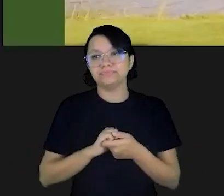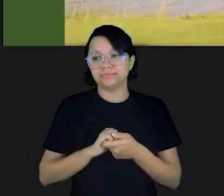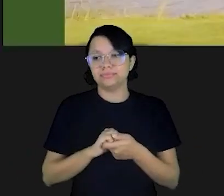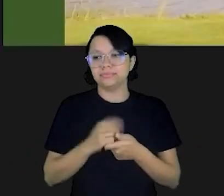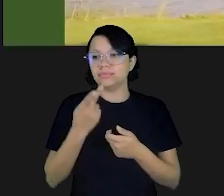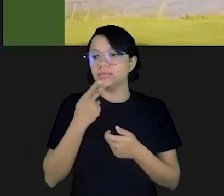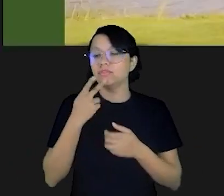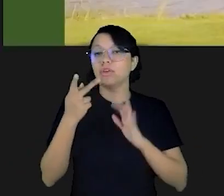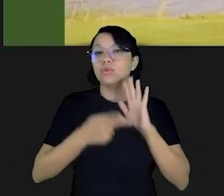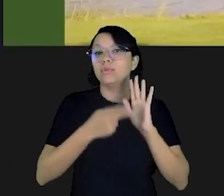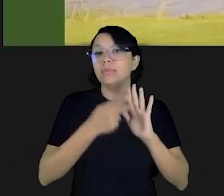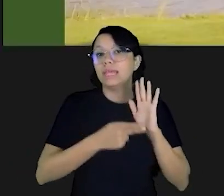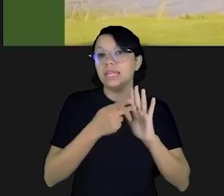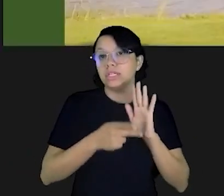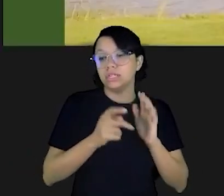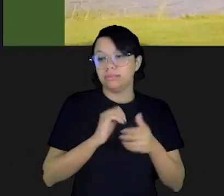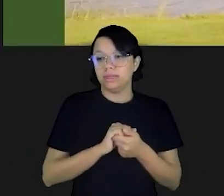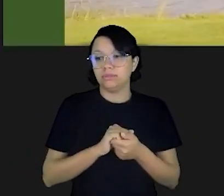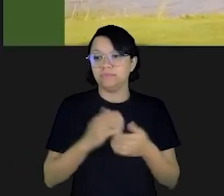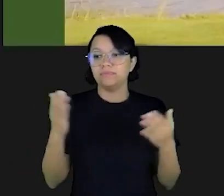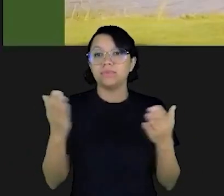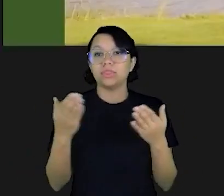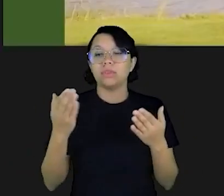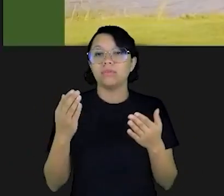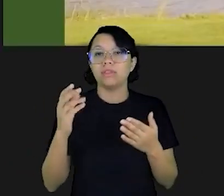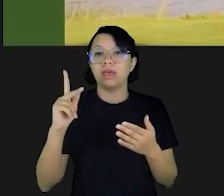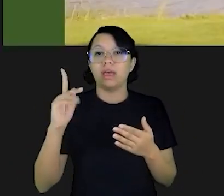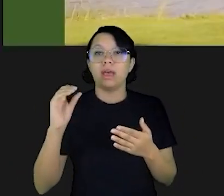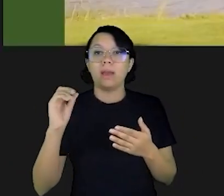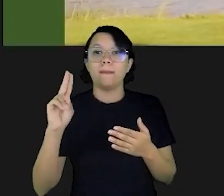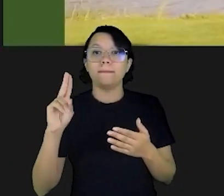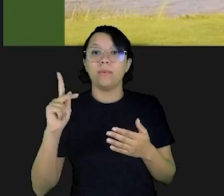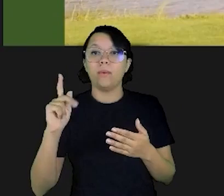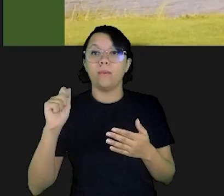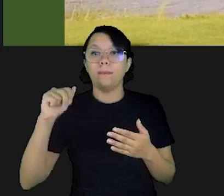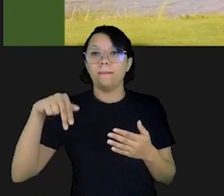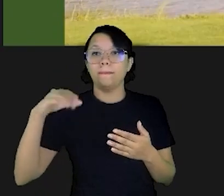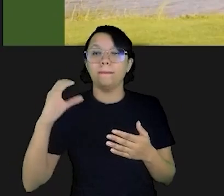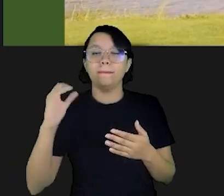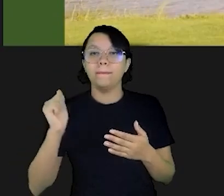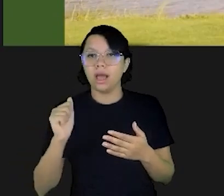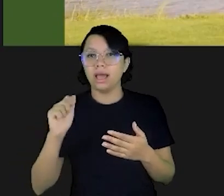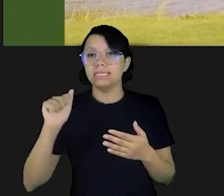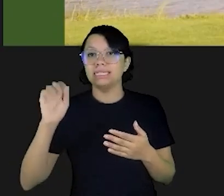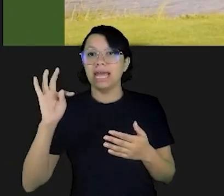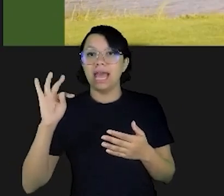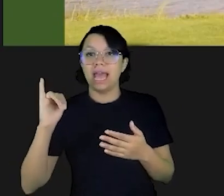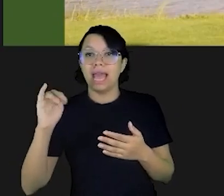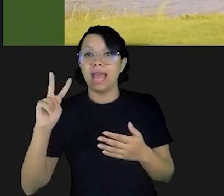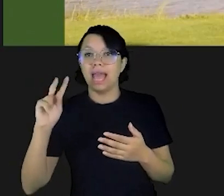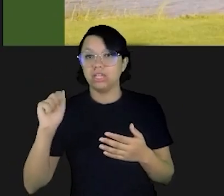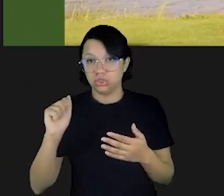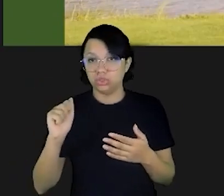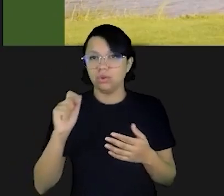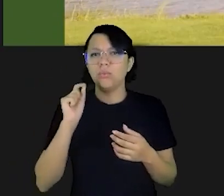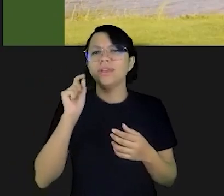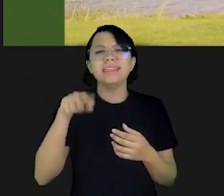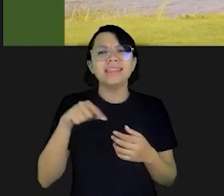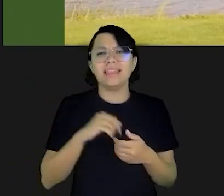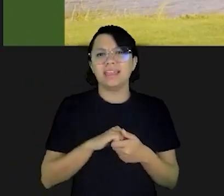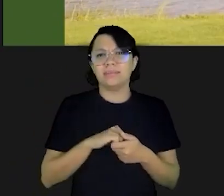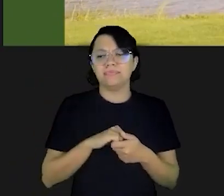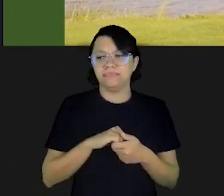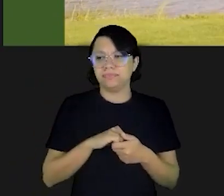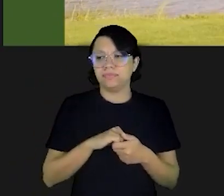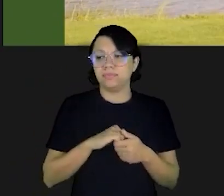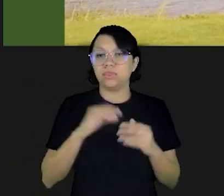A gente falou do planejamento, e agora a gente vai falar da poupança. Poupança ativa. O que significa poupar de forma ativa?